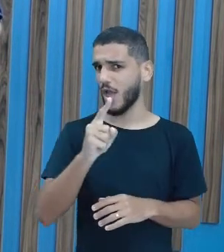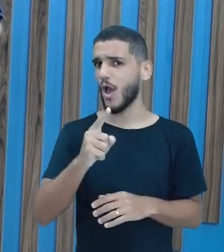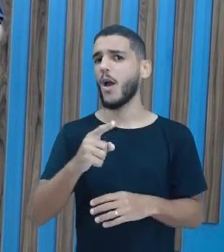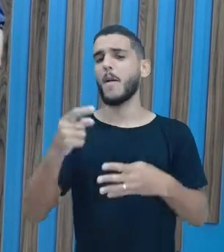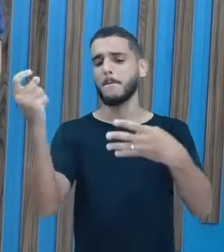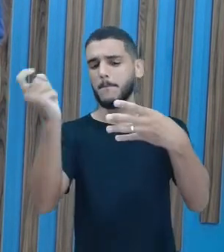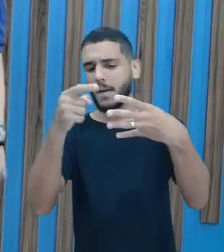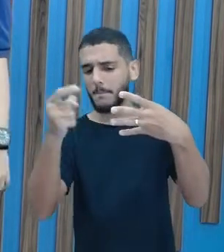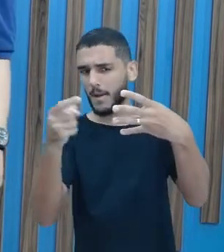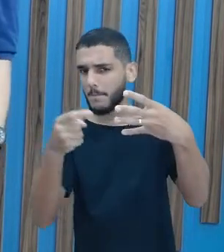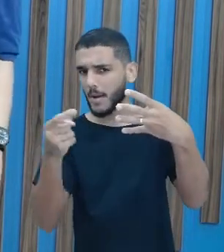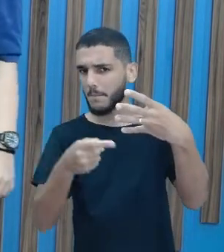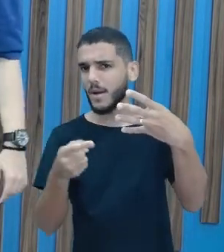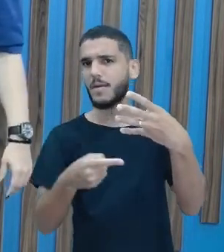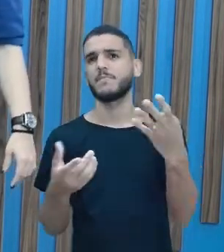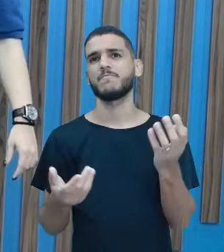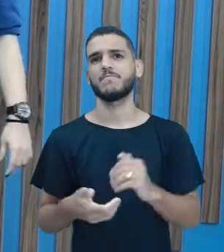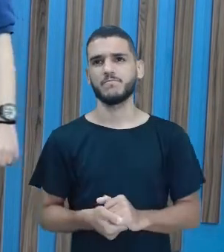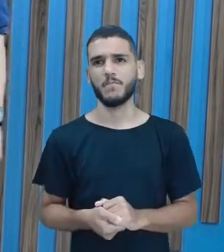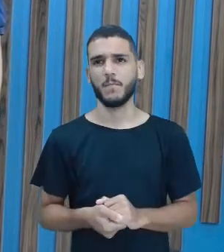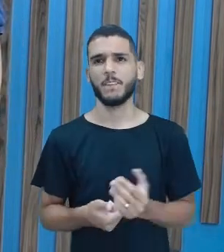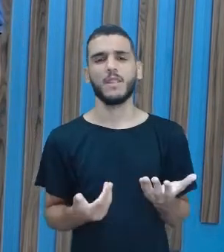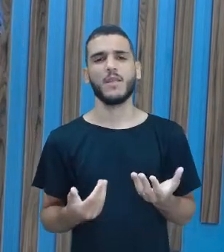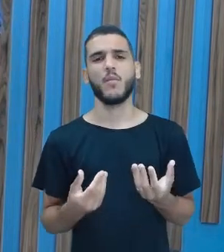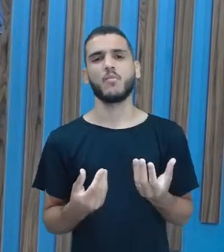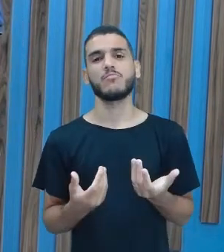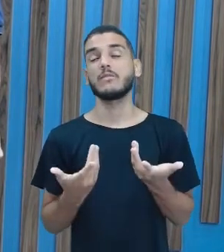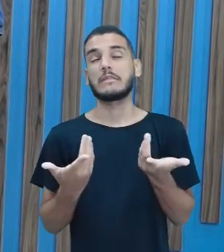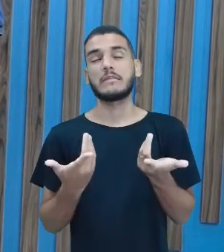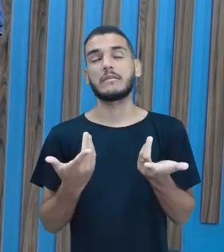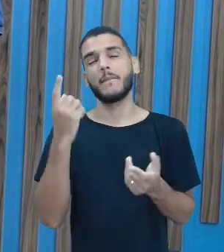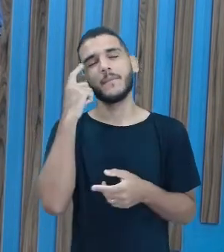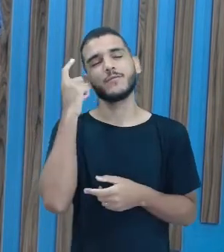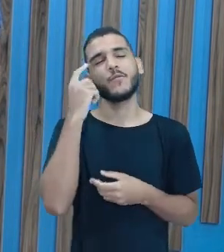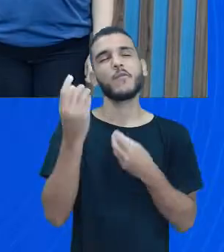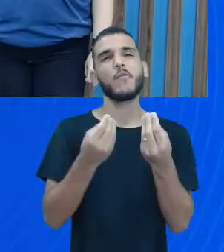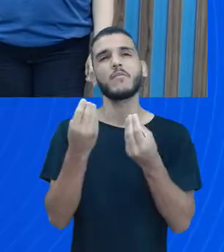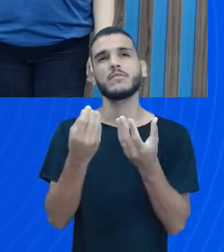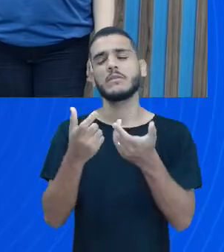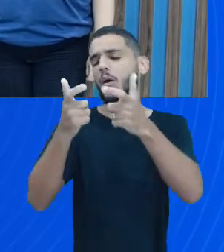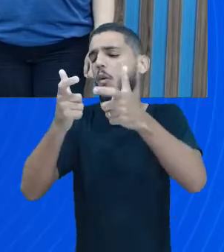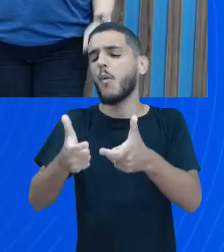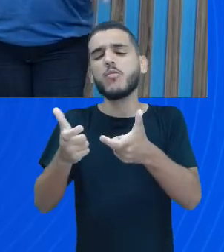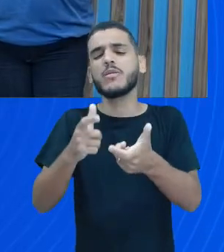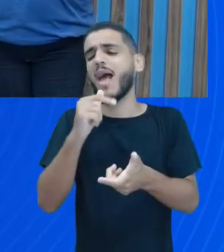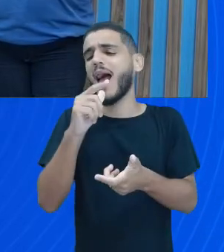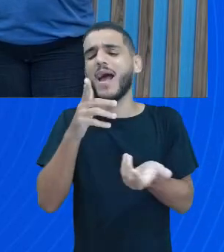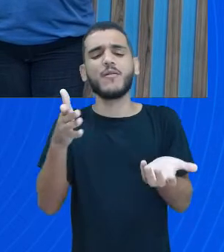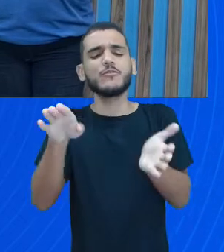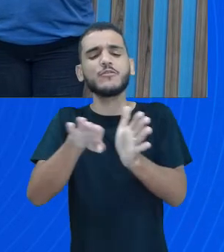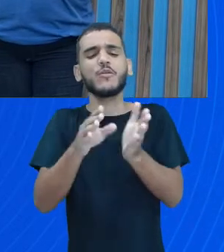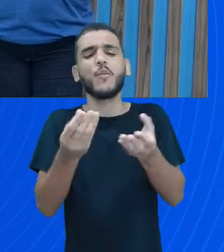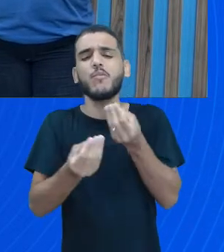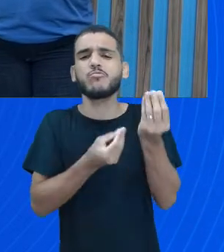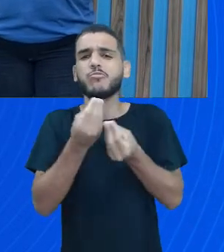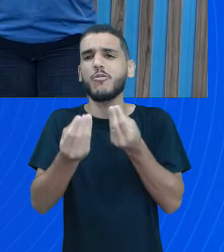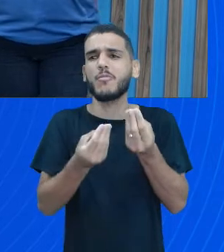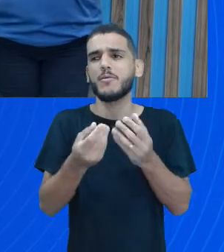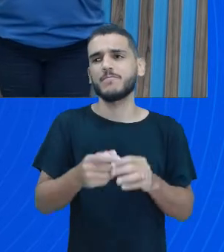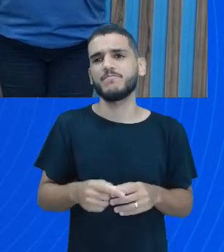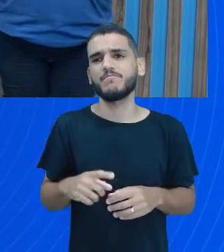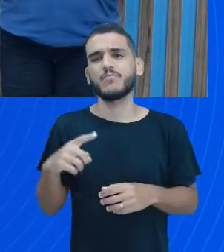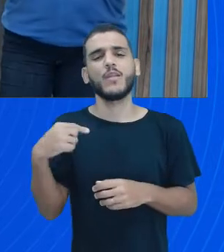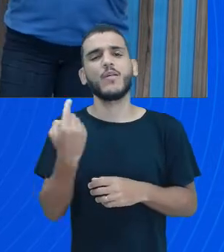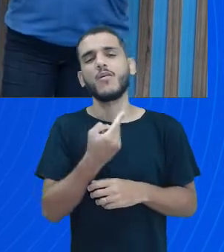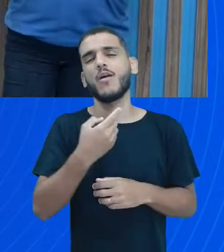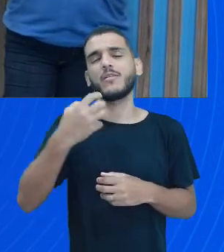pensou, ó, por onde essa água passou? Já pensaram nisso? Olha só, a gente está lá tomando